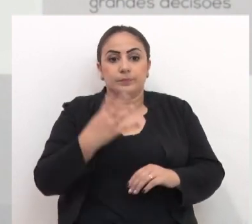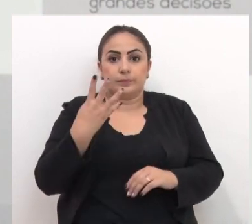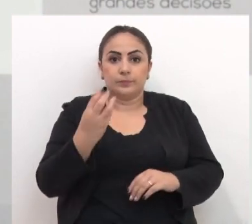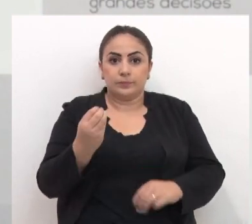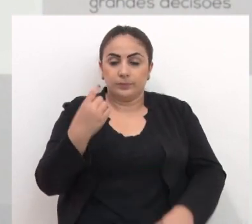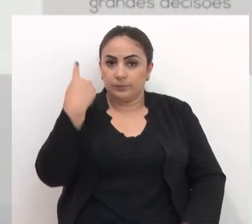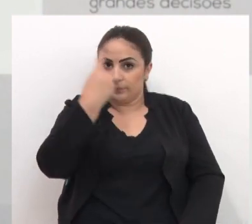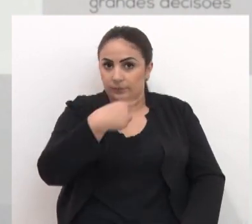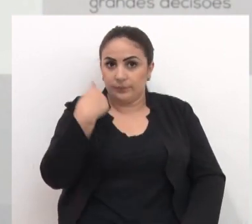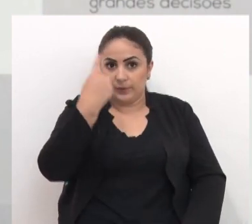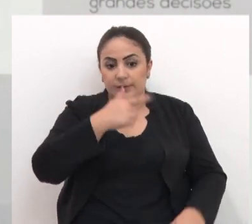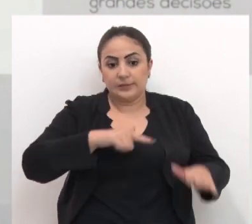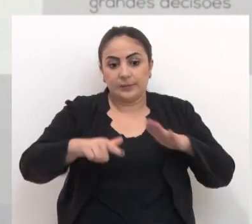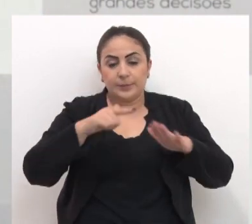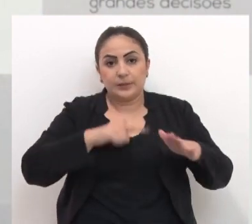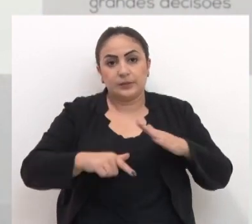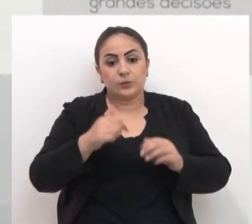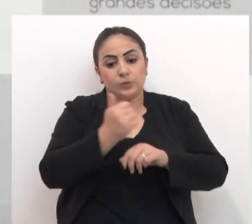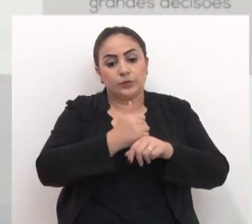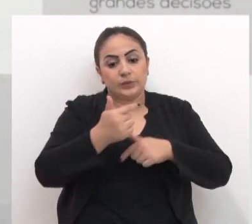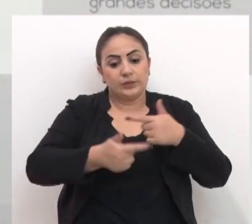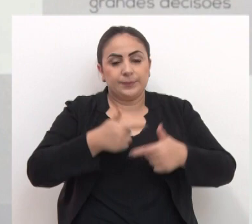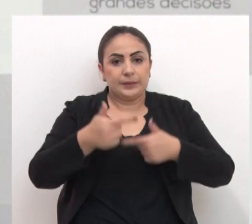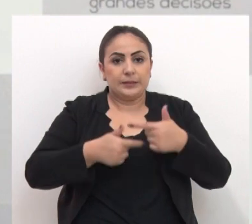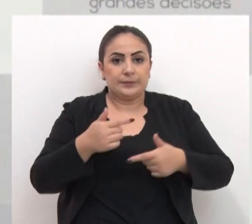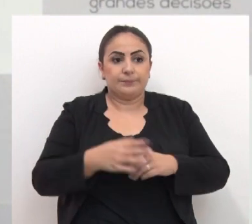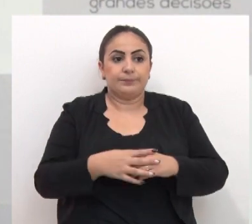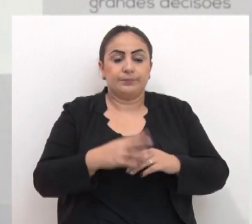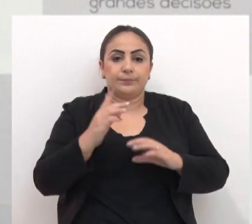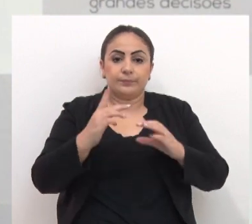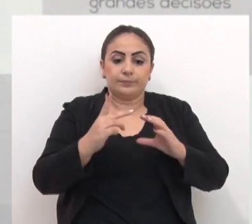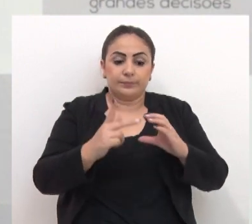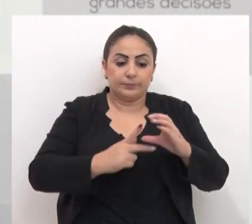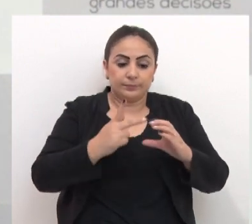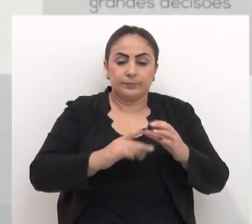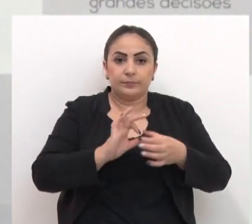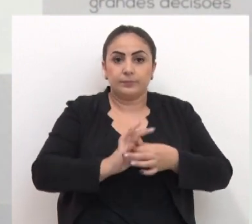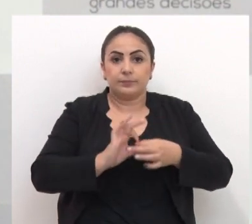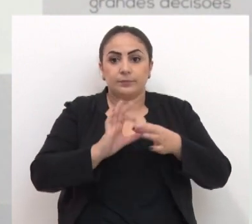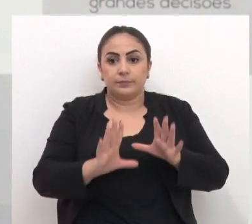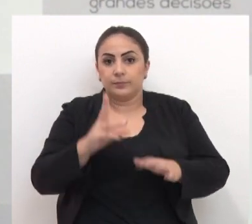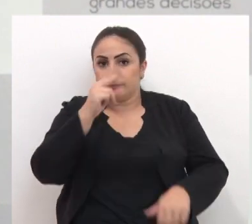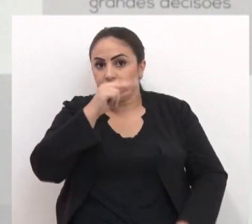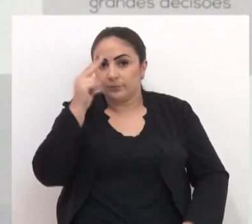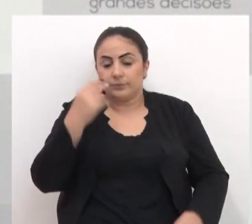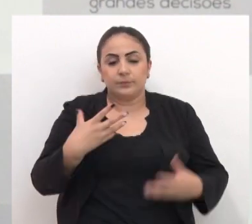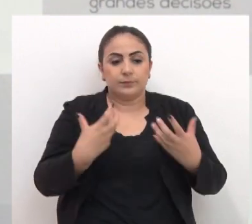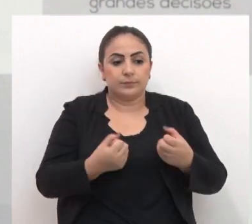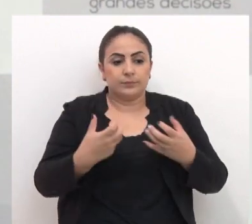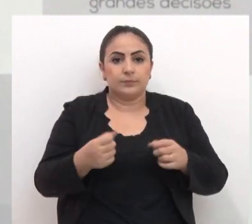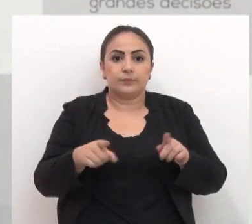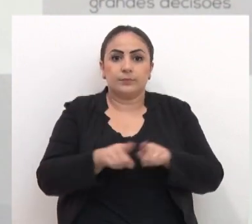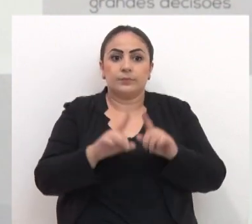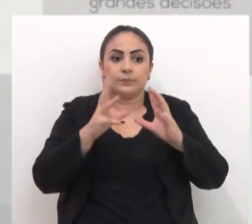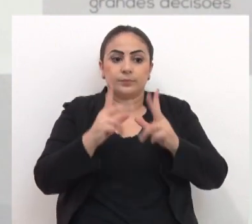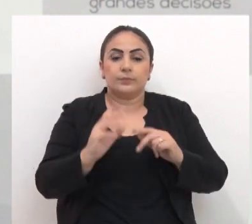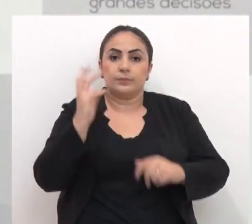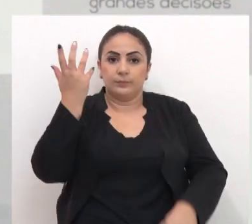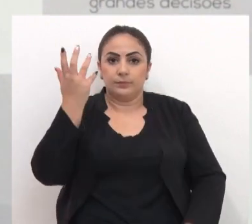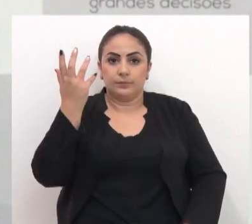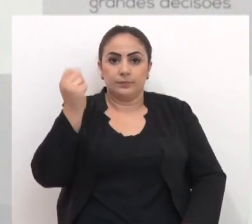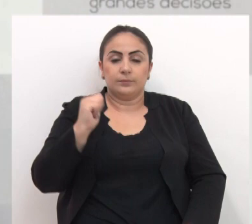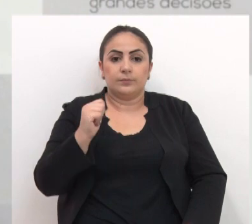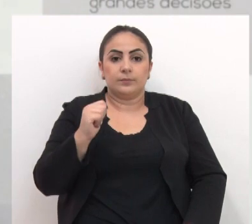público. Então 40 horas semanais os profissionais irão trabalhar e a Câmara autorizando o Executivo depois sancionando